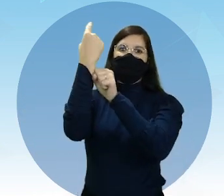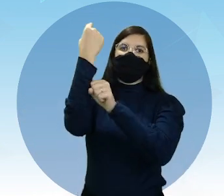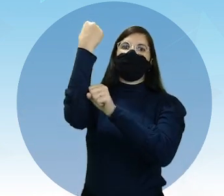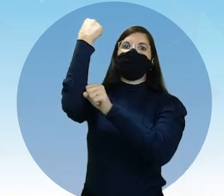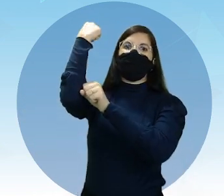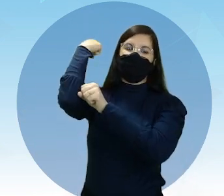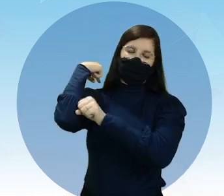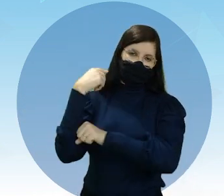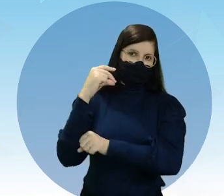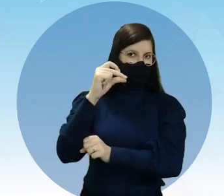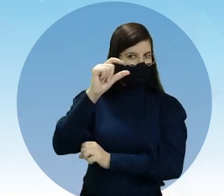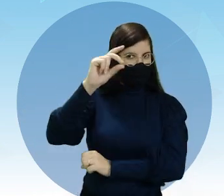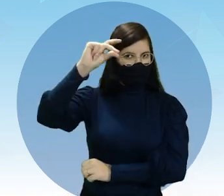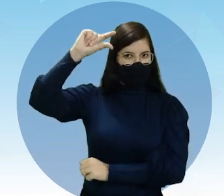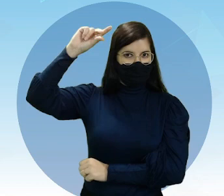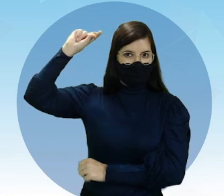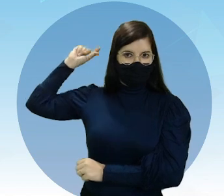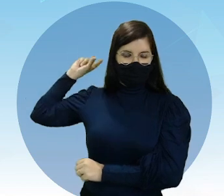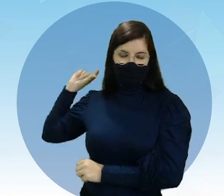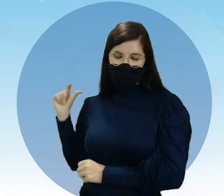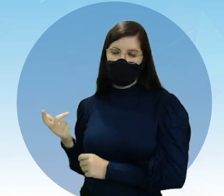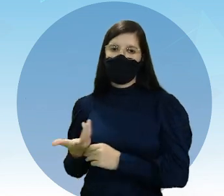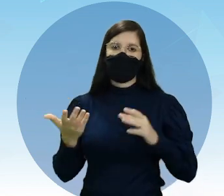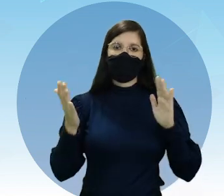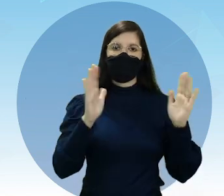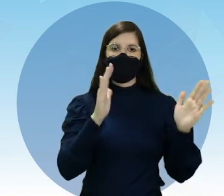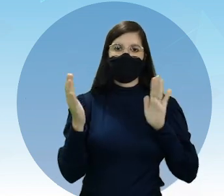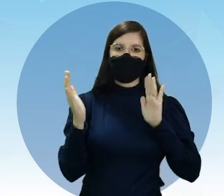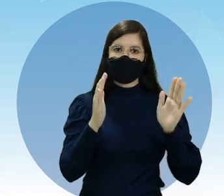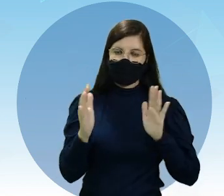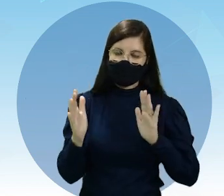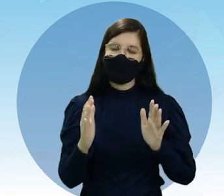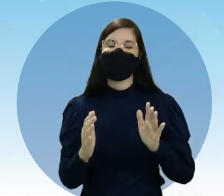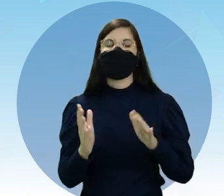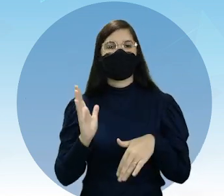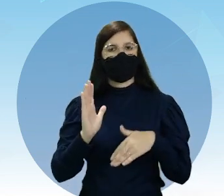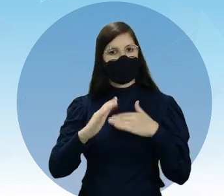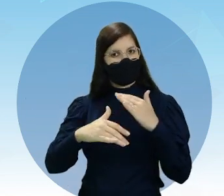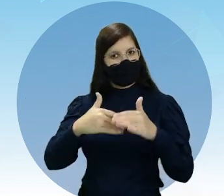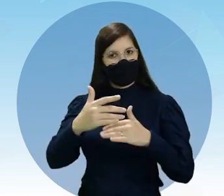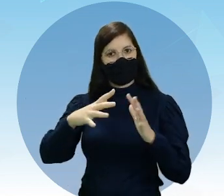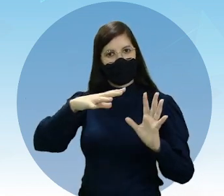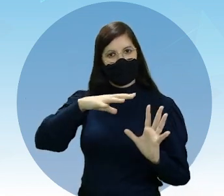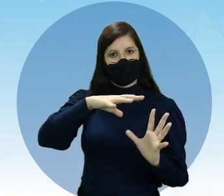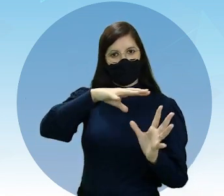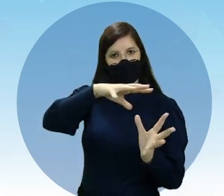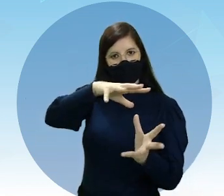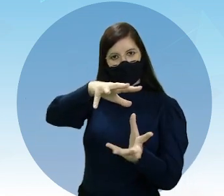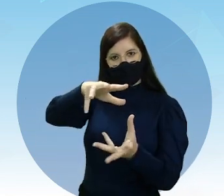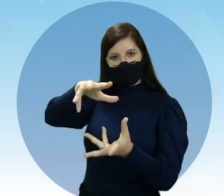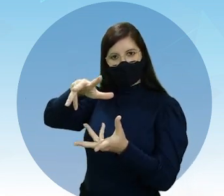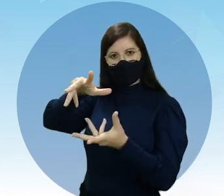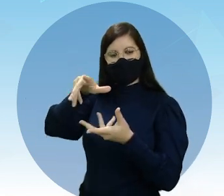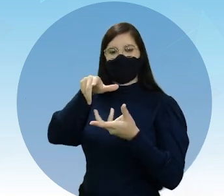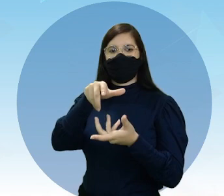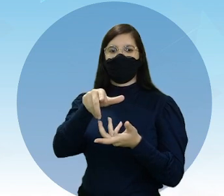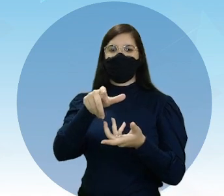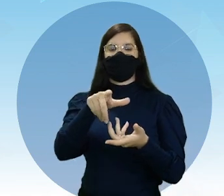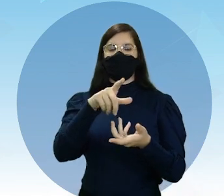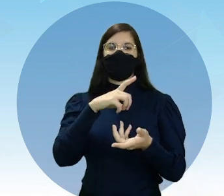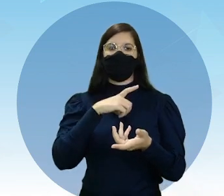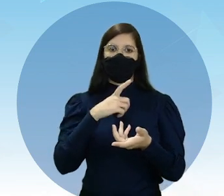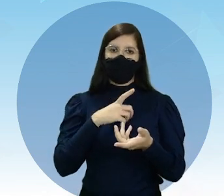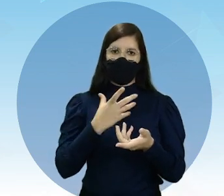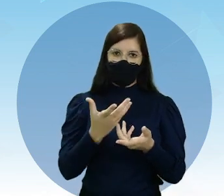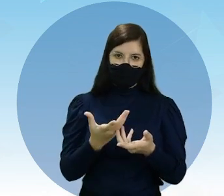é muito tempo. Durante esse período triássico, quando a Terra, ela era ainda